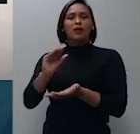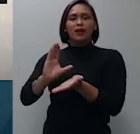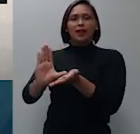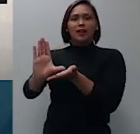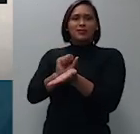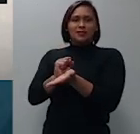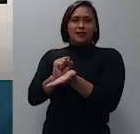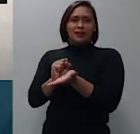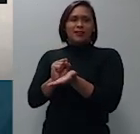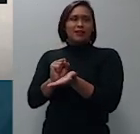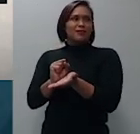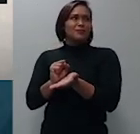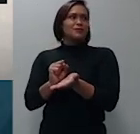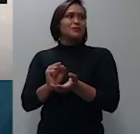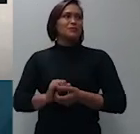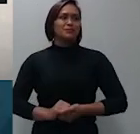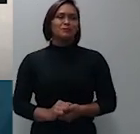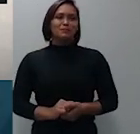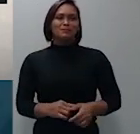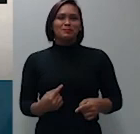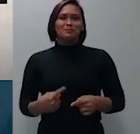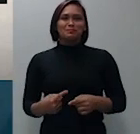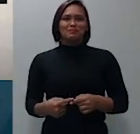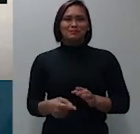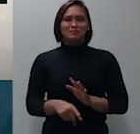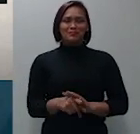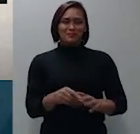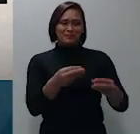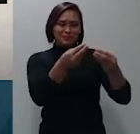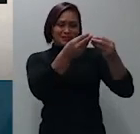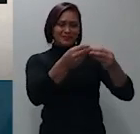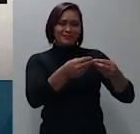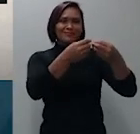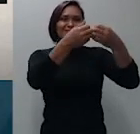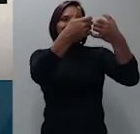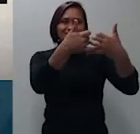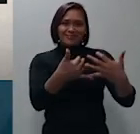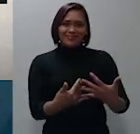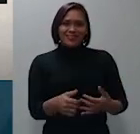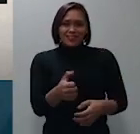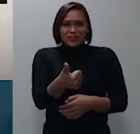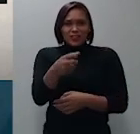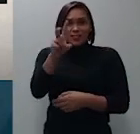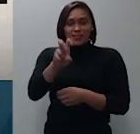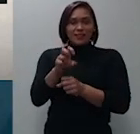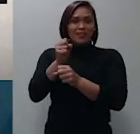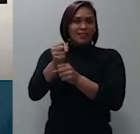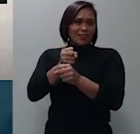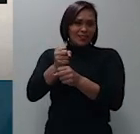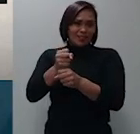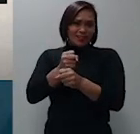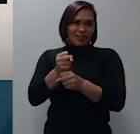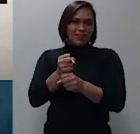beneficiário, tendo deixado transcorrer mais de 15 anos para o ajuizamento da ação monitória do cheque